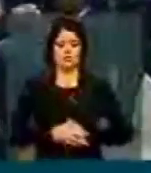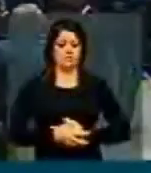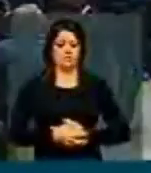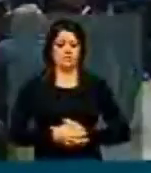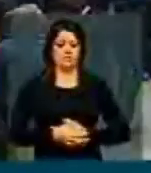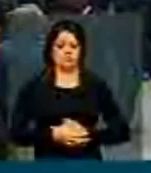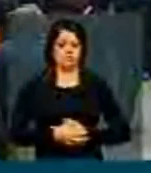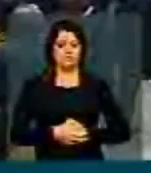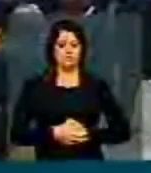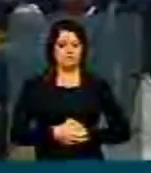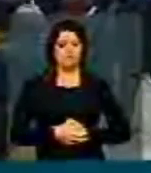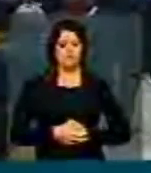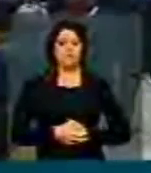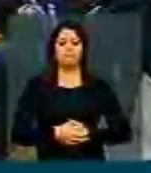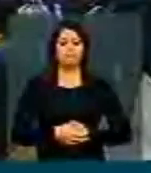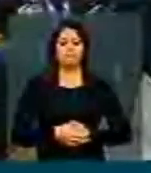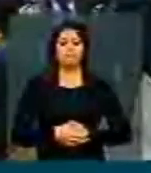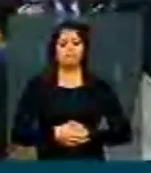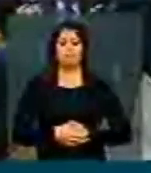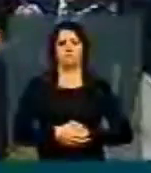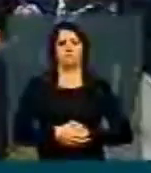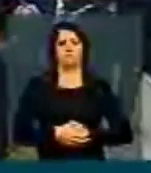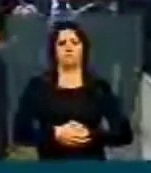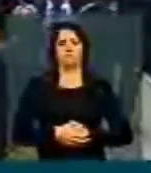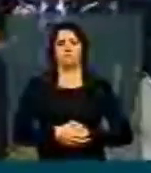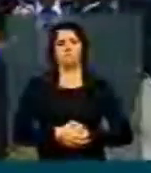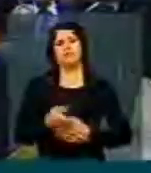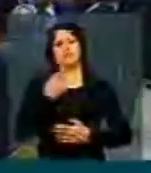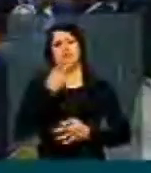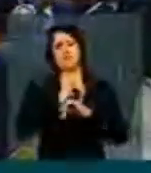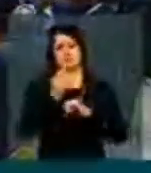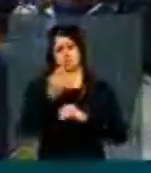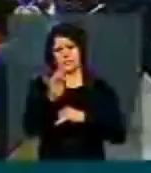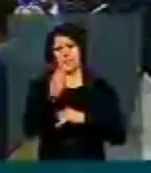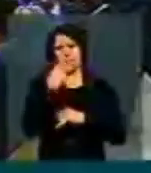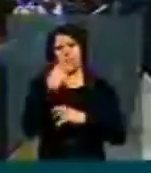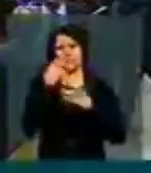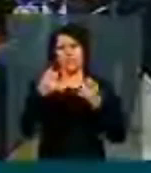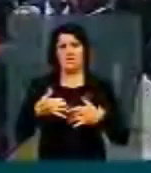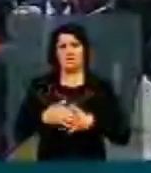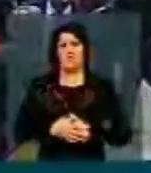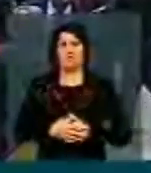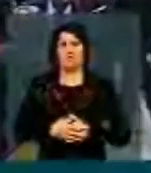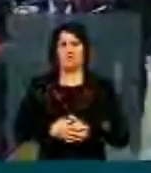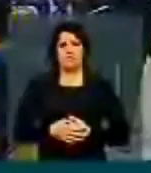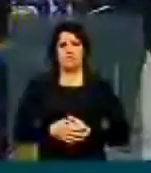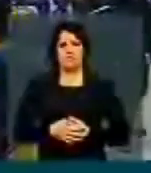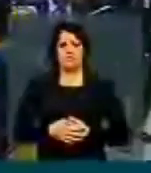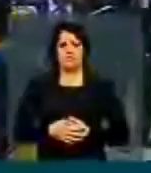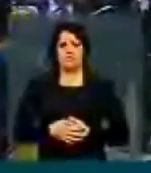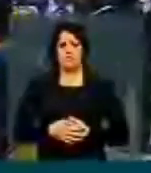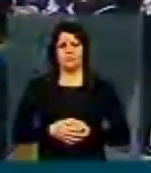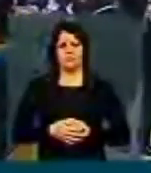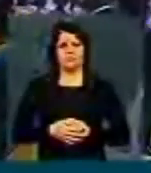Presidente, eu quero só fazer o registro que o PT, que é o seguinte. Senhor presidente, o Partido Progressista é obstrução. Deputado